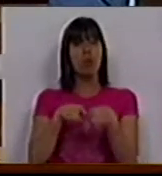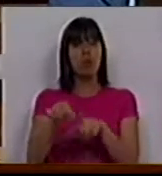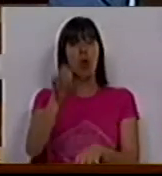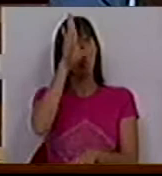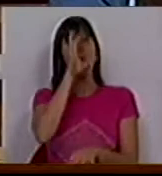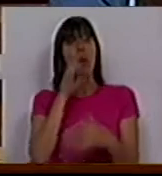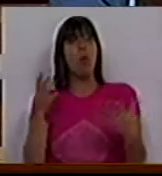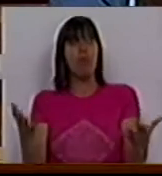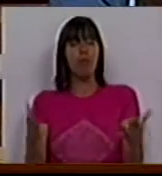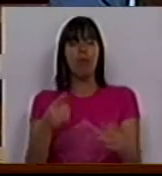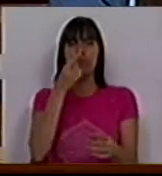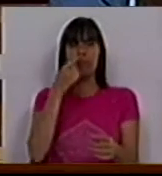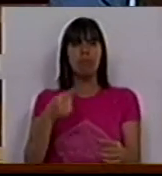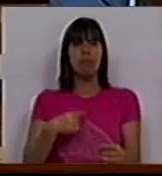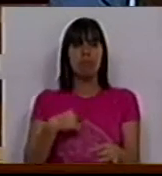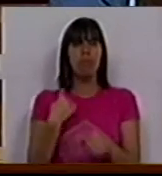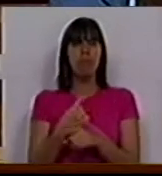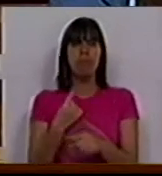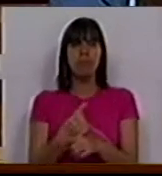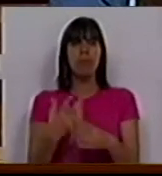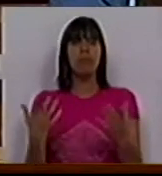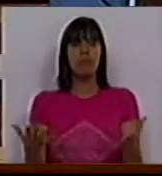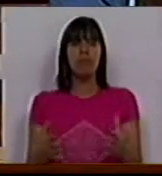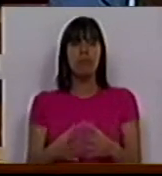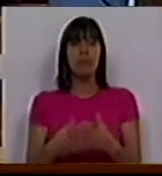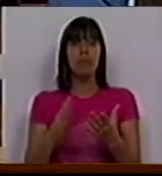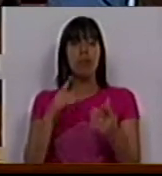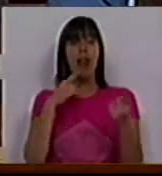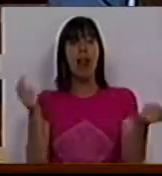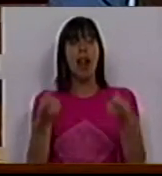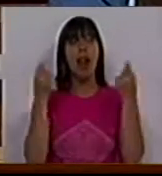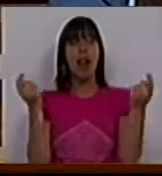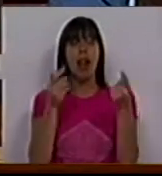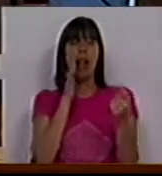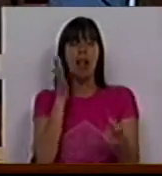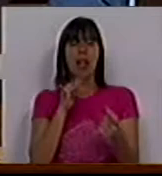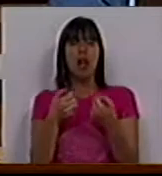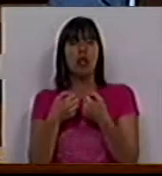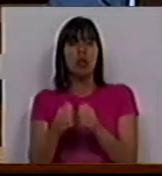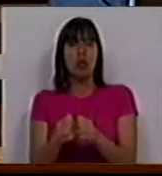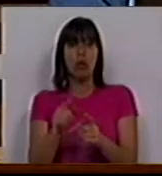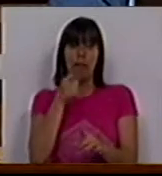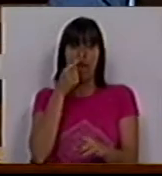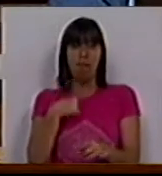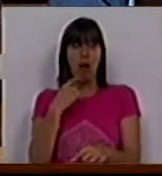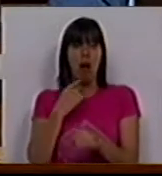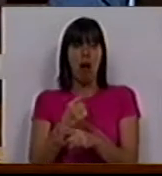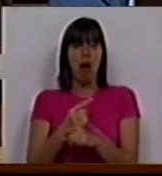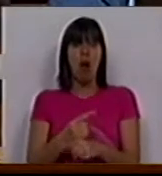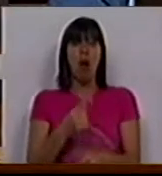política do Governo, fracassou também a propaganda que tentou esconder esse fracasso.